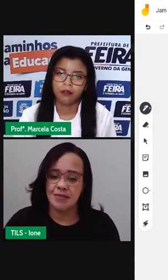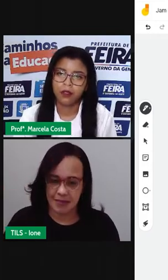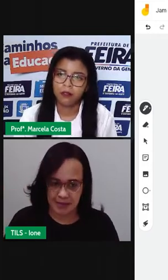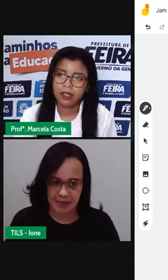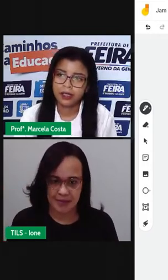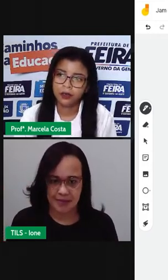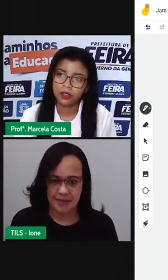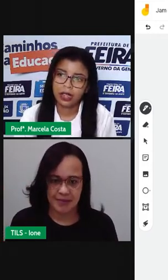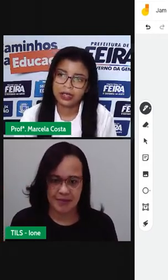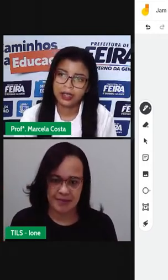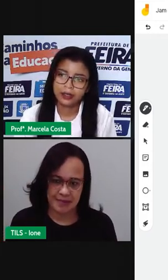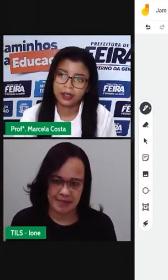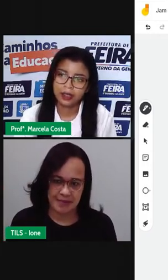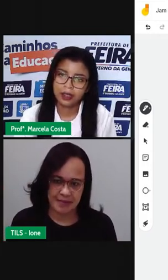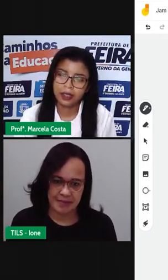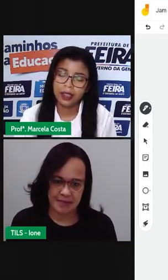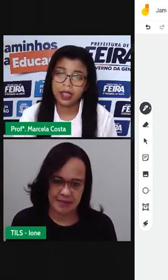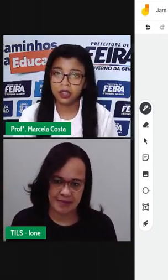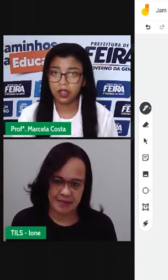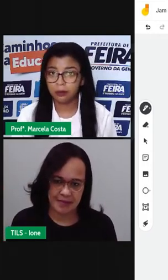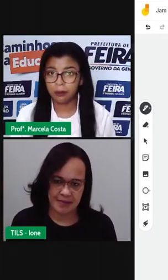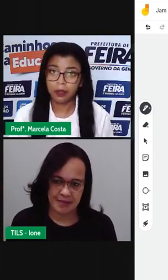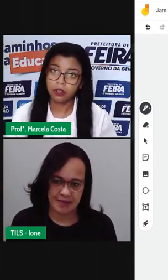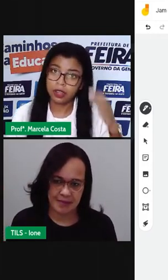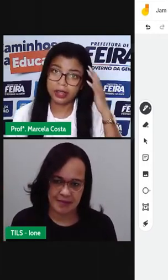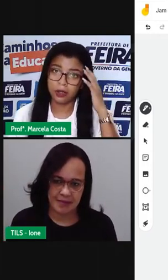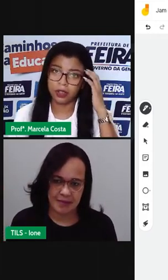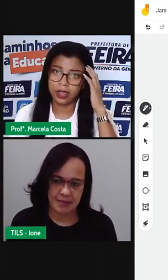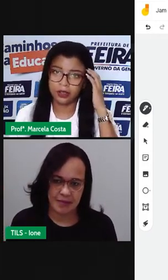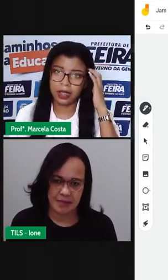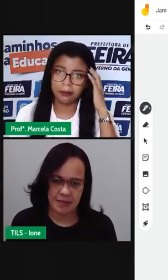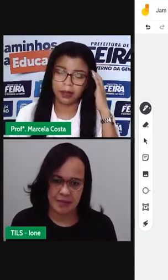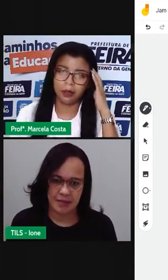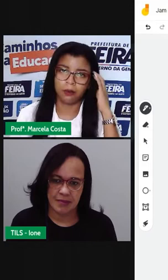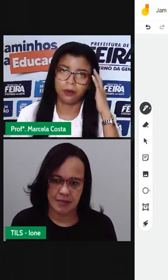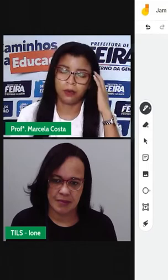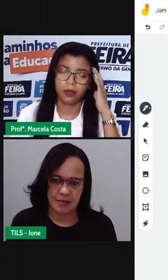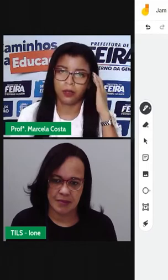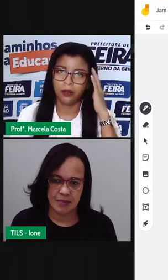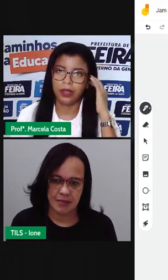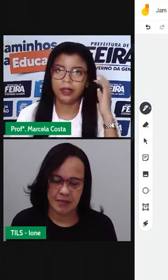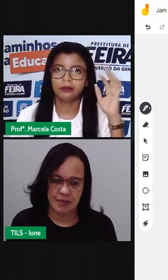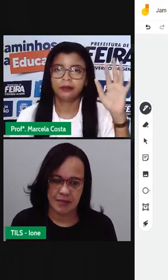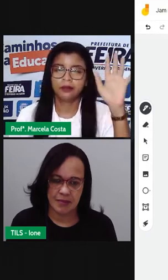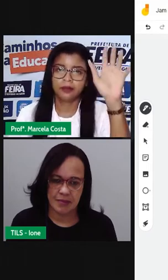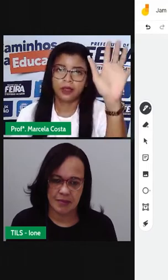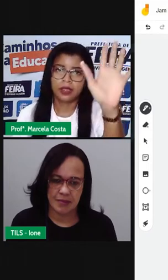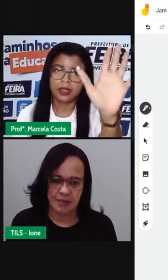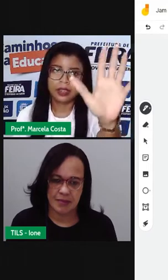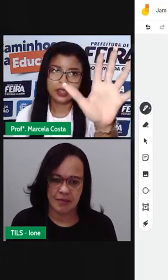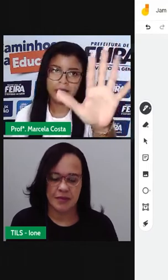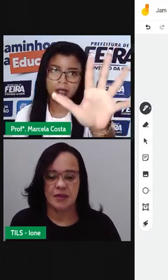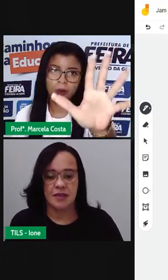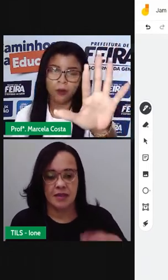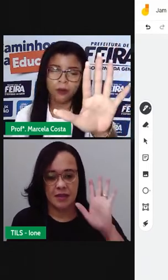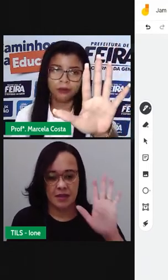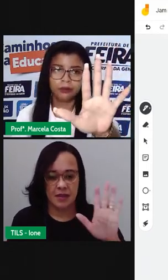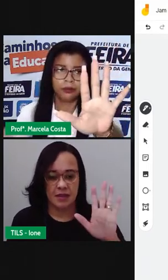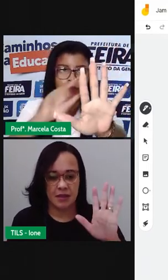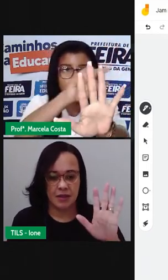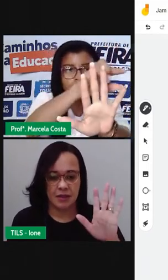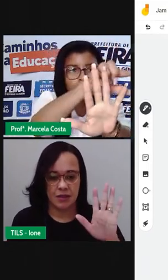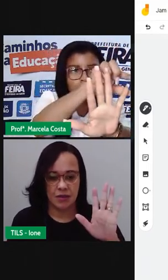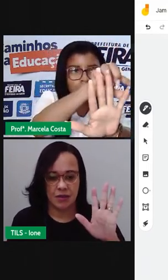Vou fazer uns traçados aqui e a gente também pode utilizar os dedos da mão. olha. 5,